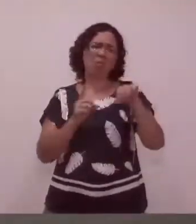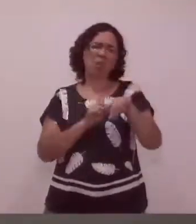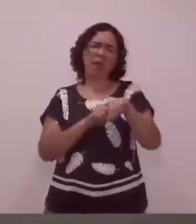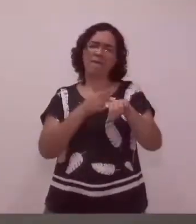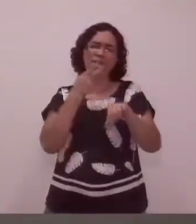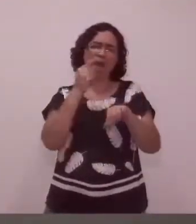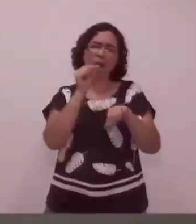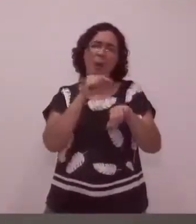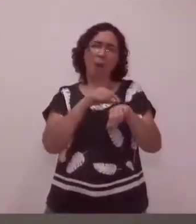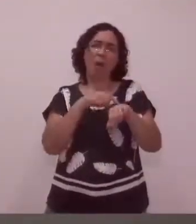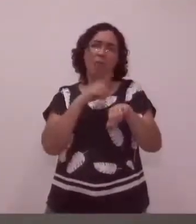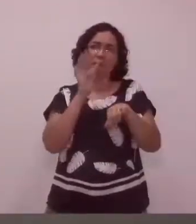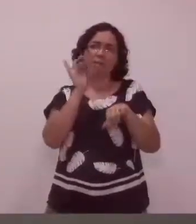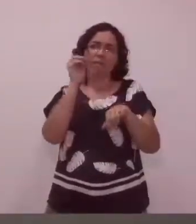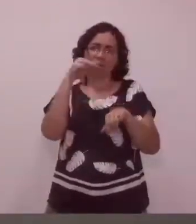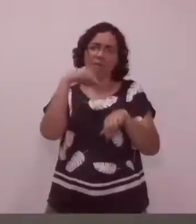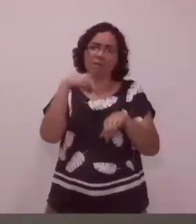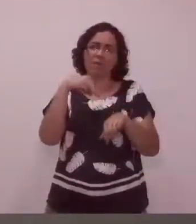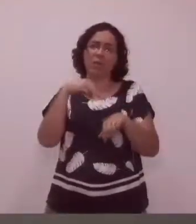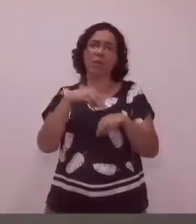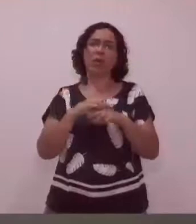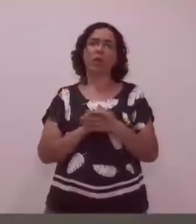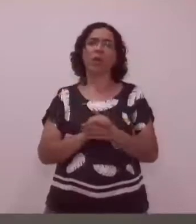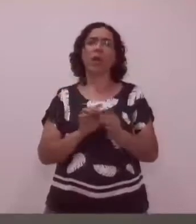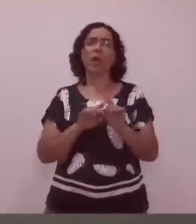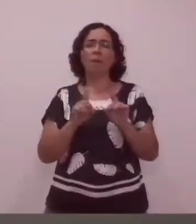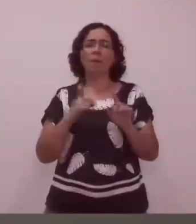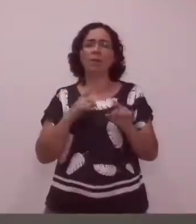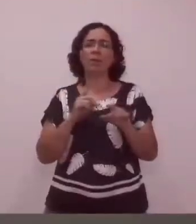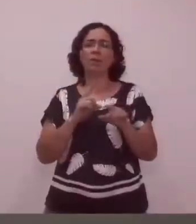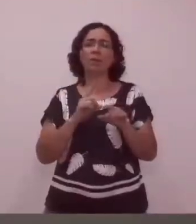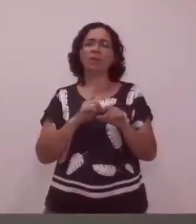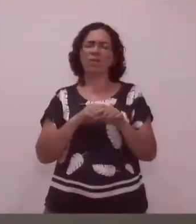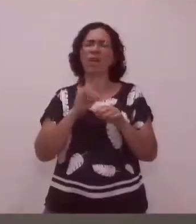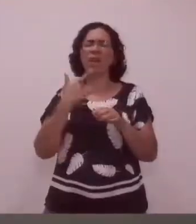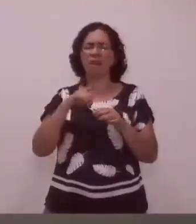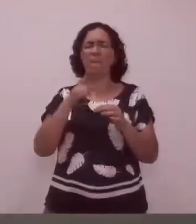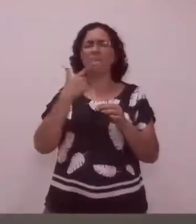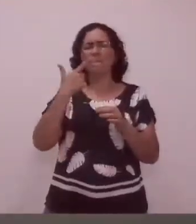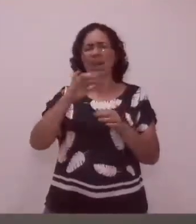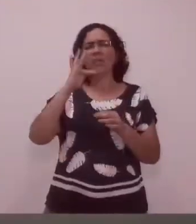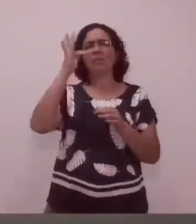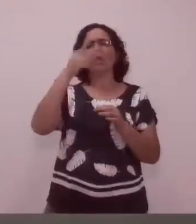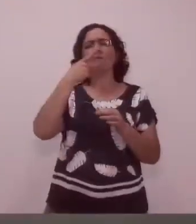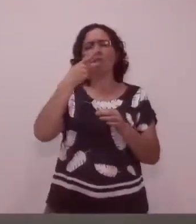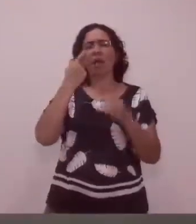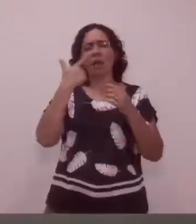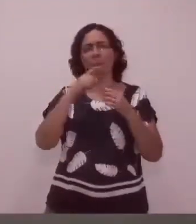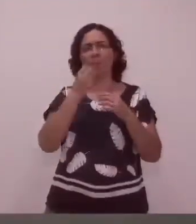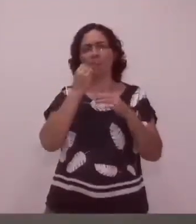só um pouquinho, meu tempo está se esgotando, mas nós vamos esgotar muito sobre esse assunto. Uma boa noite a todos. Obrigado. Obrigado. Obrigado.